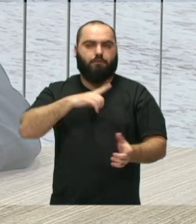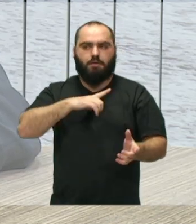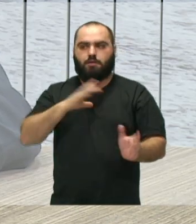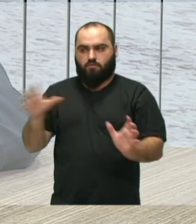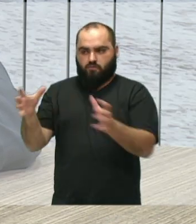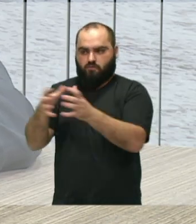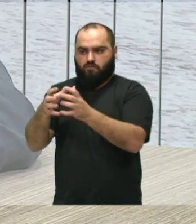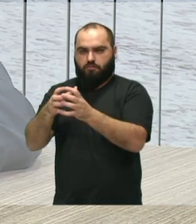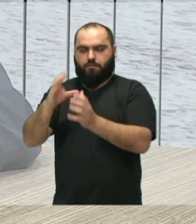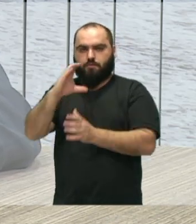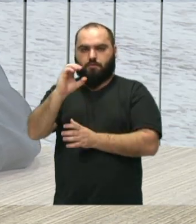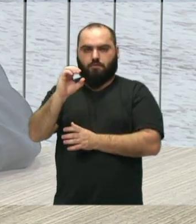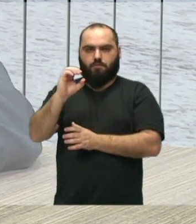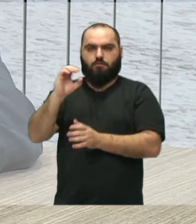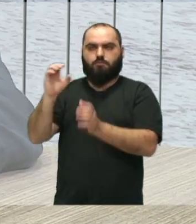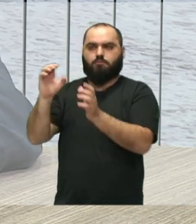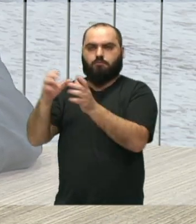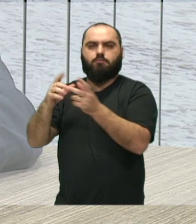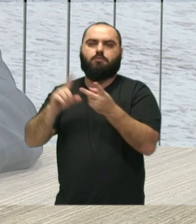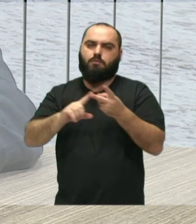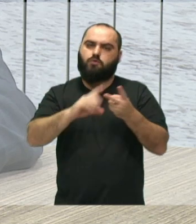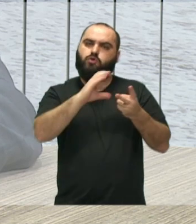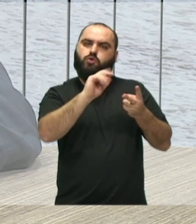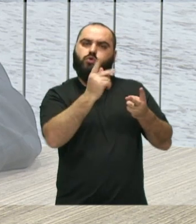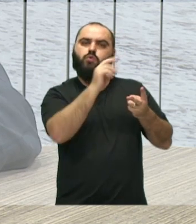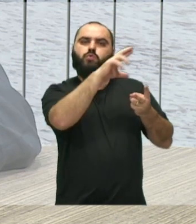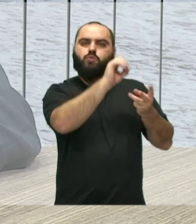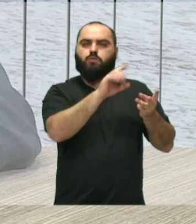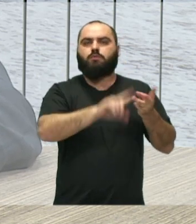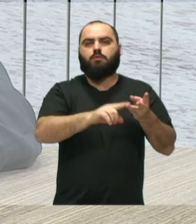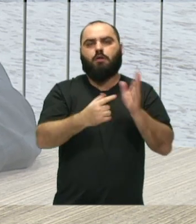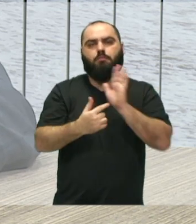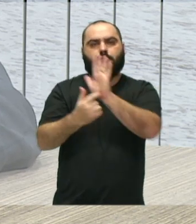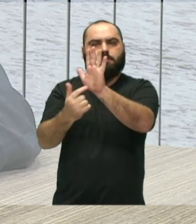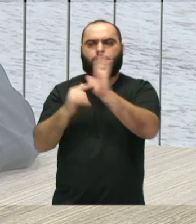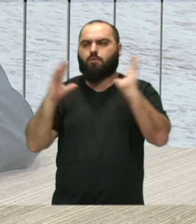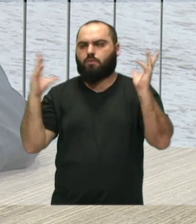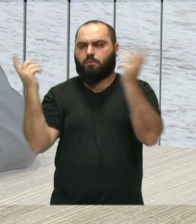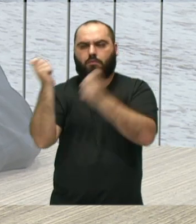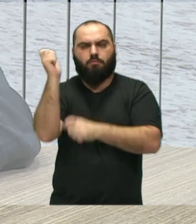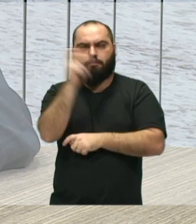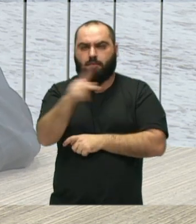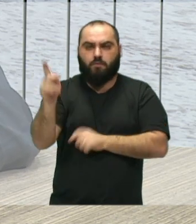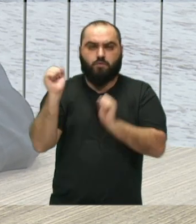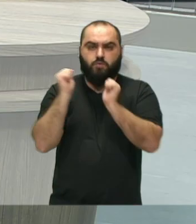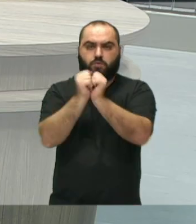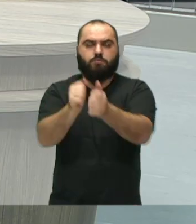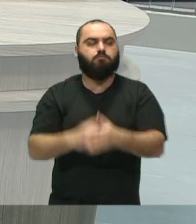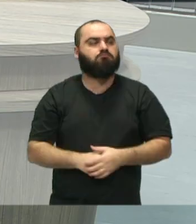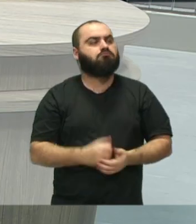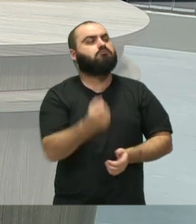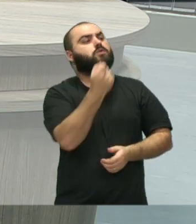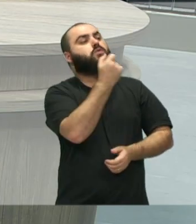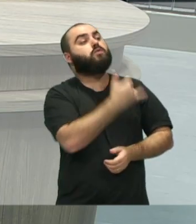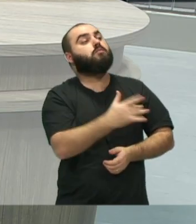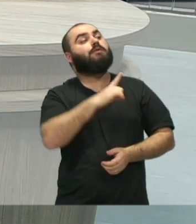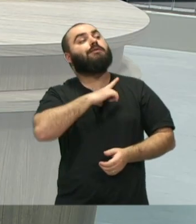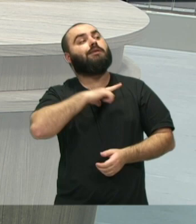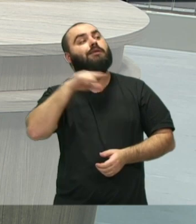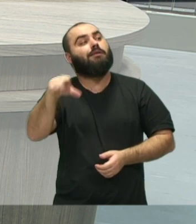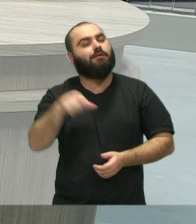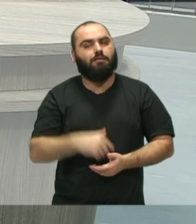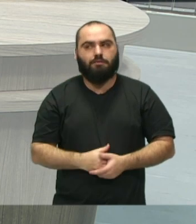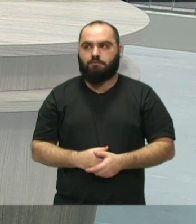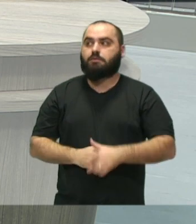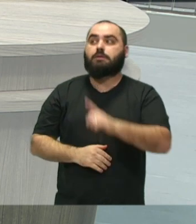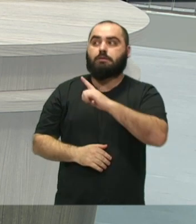conservatório, o grupo de show, e também faremos uma apresentação com todos os professores juntos. Quantos músicos envolvidos nisso aí? Bom, nós